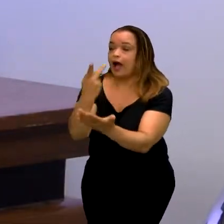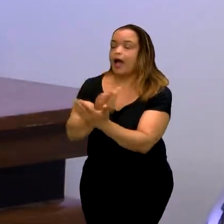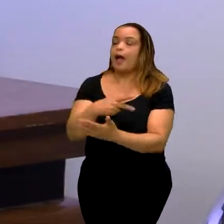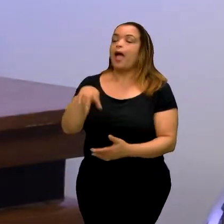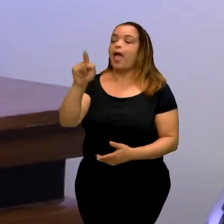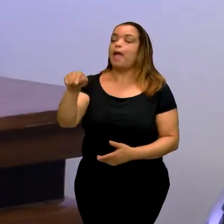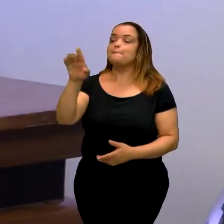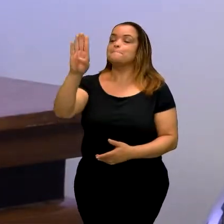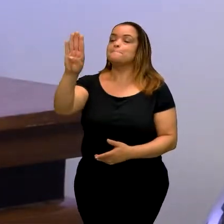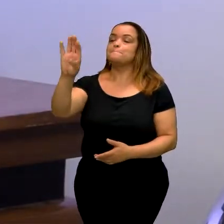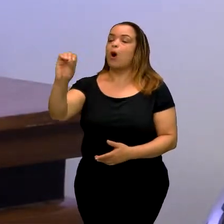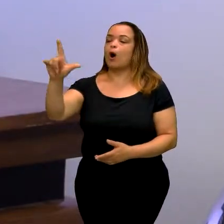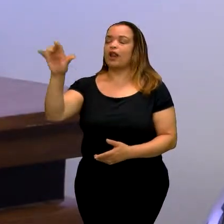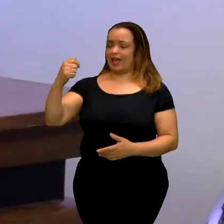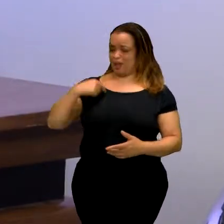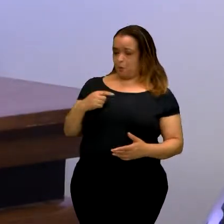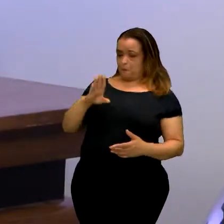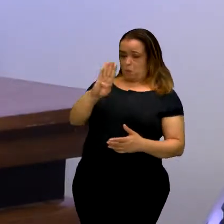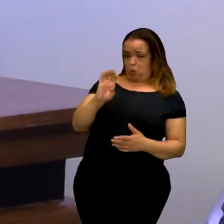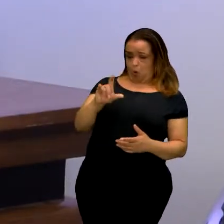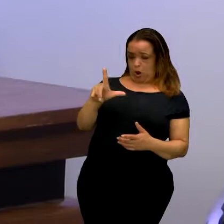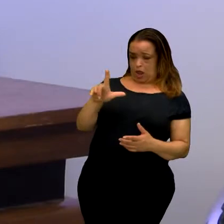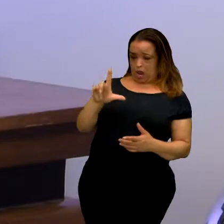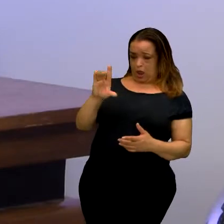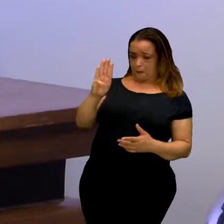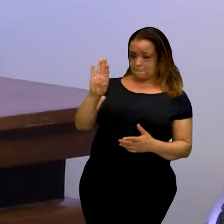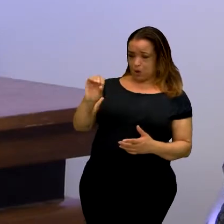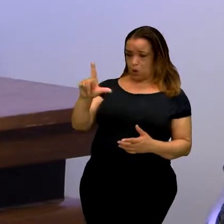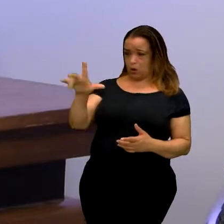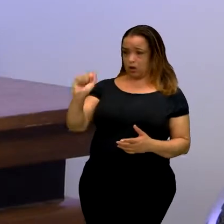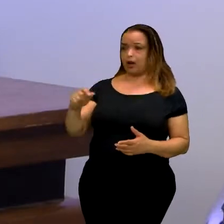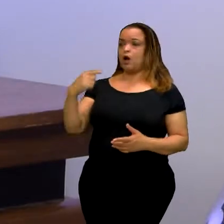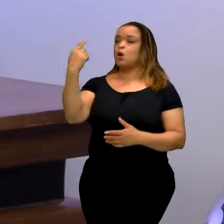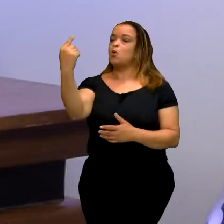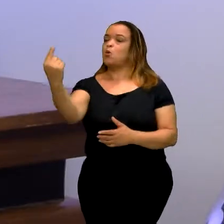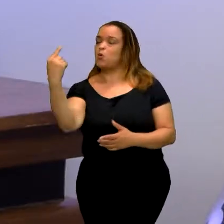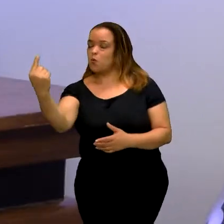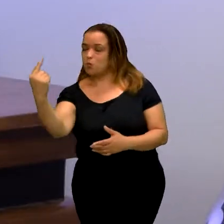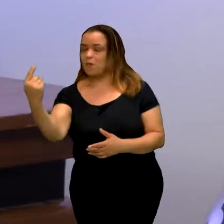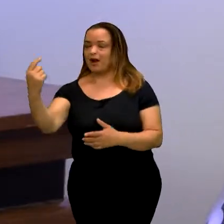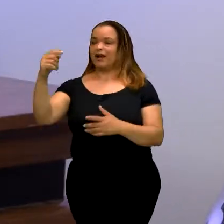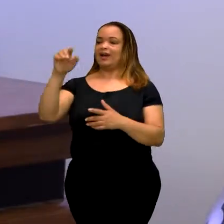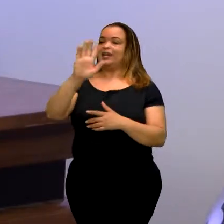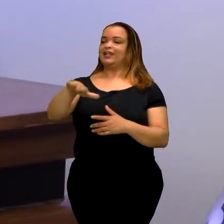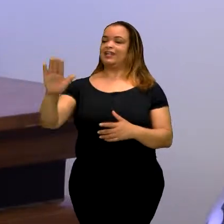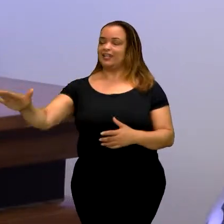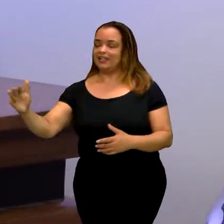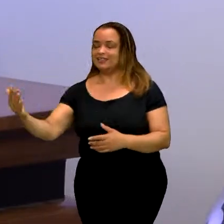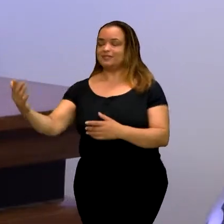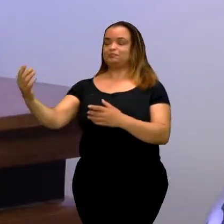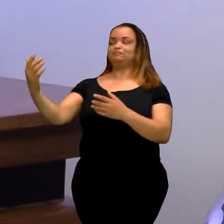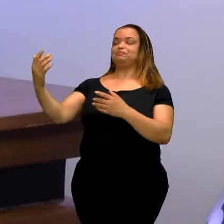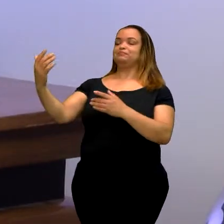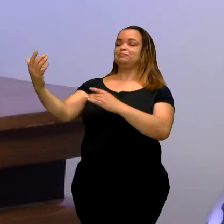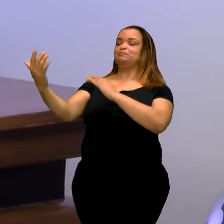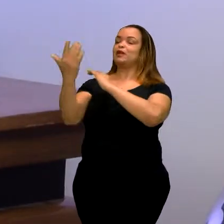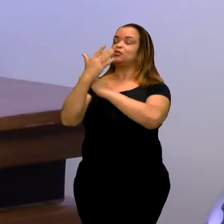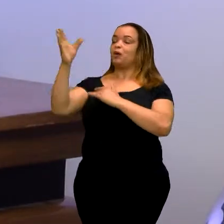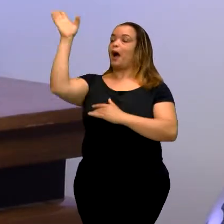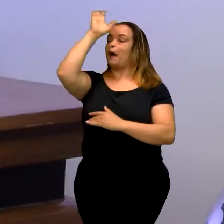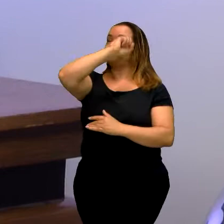Bola, e eu bola, bola. Então, uma delas me fez eu visualizar, porque o recurso do surdo é visual.